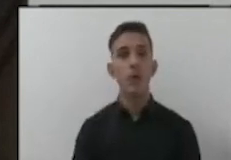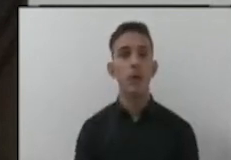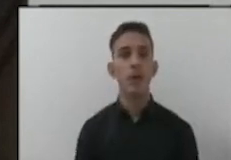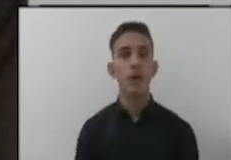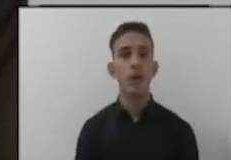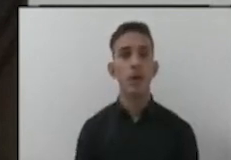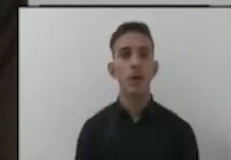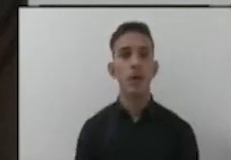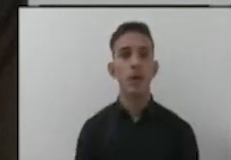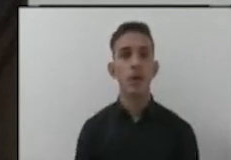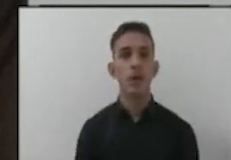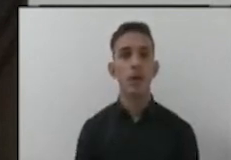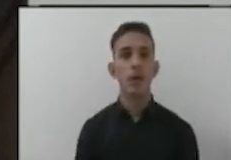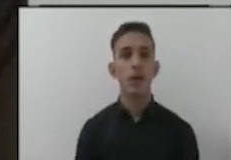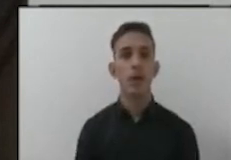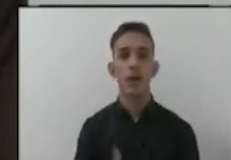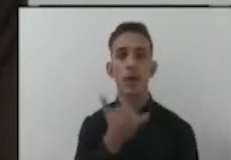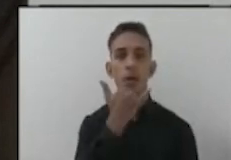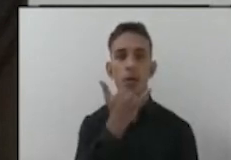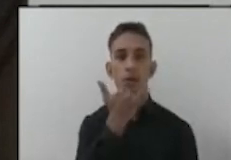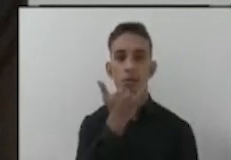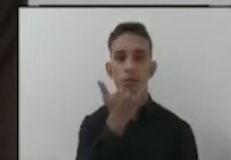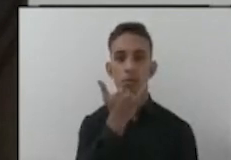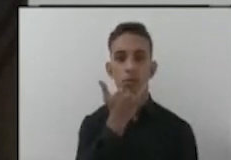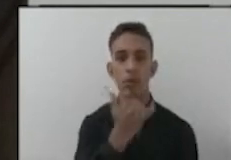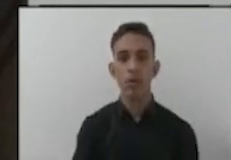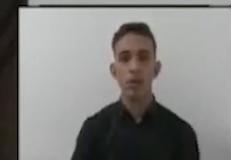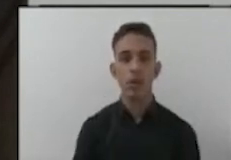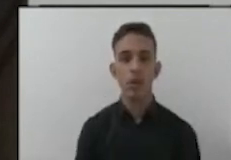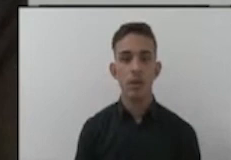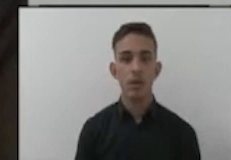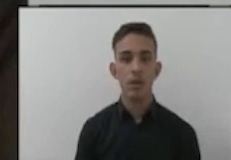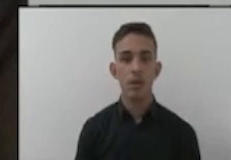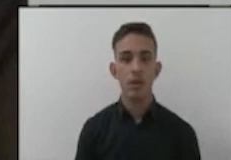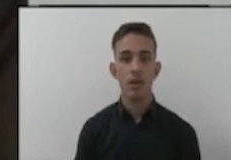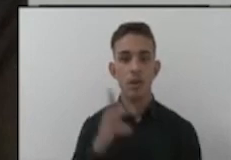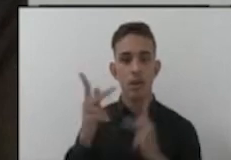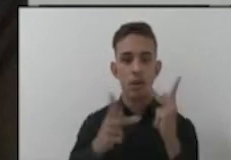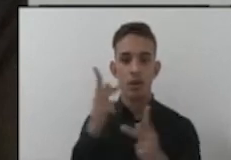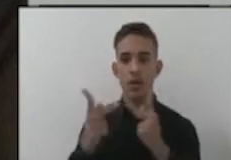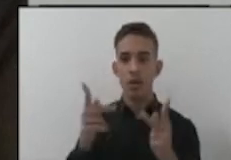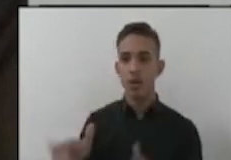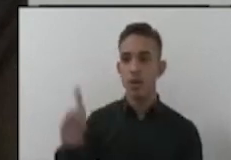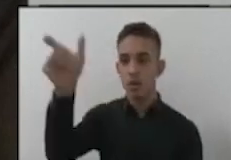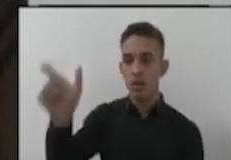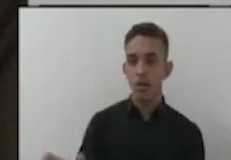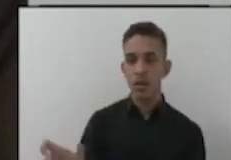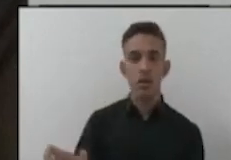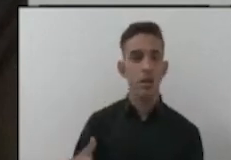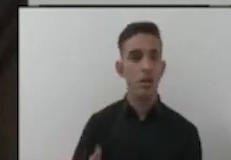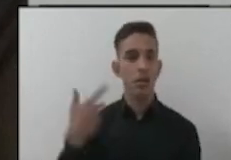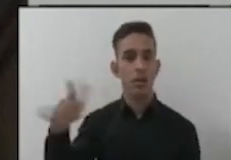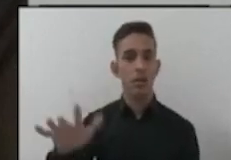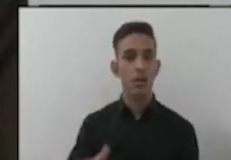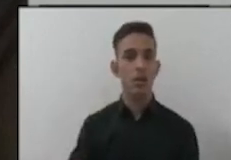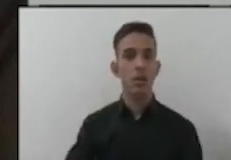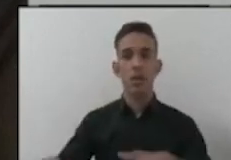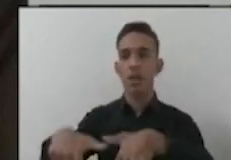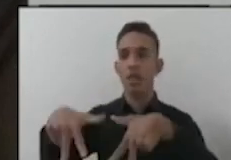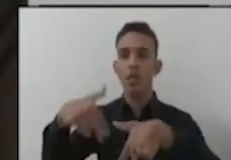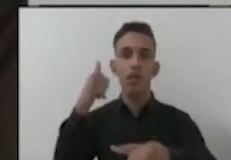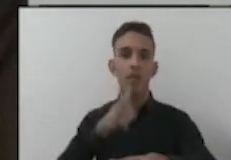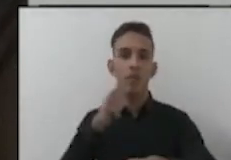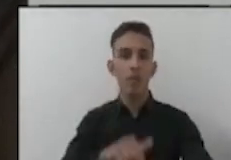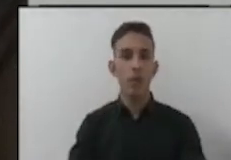microfone, senão vai dar interferência. Desculpa, presidente. É, você deve estar falando com alguém, algum ser humano do gênero feminino que está por aí,